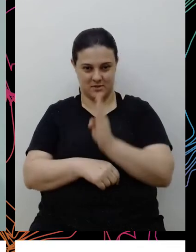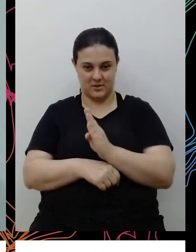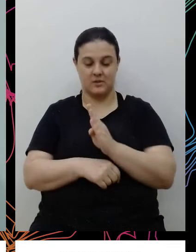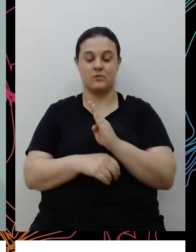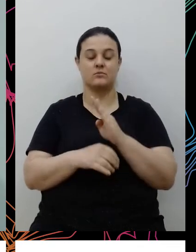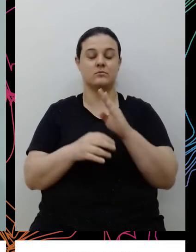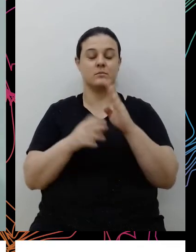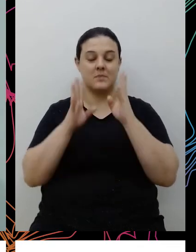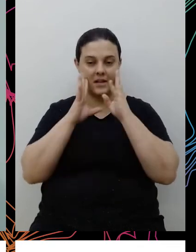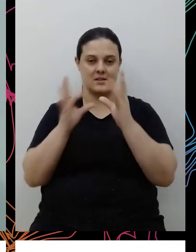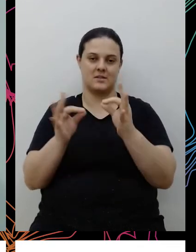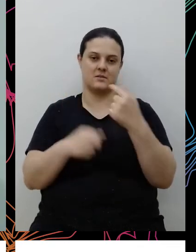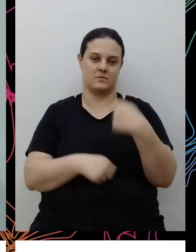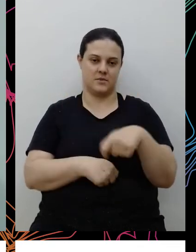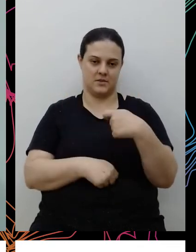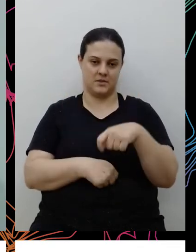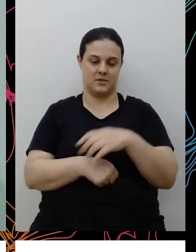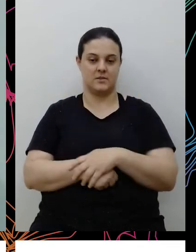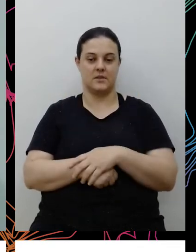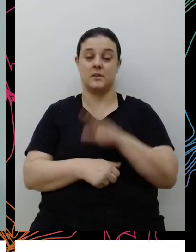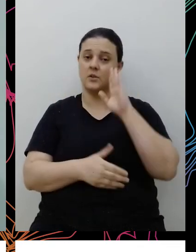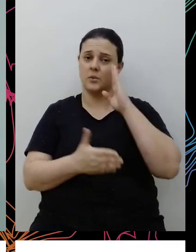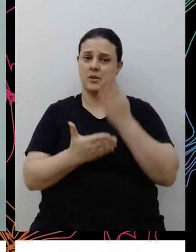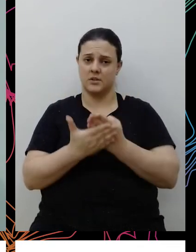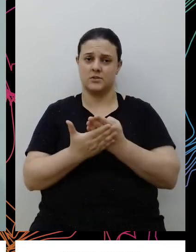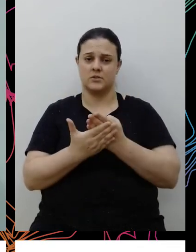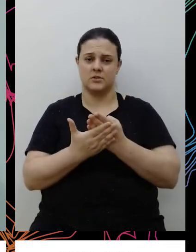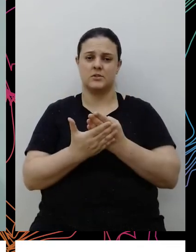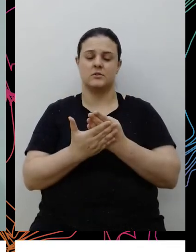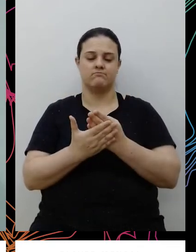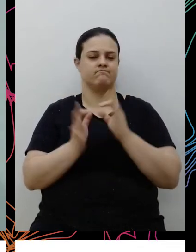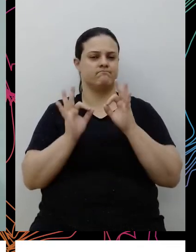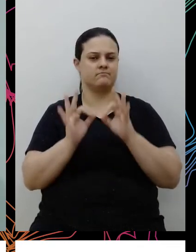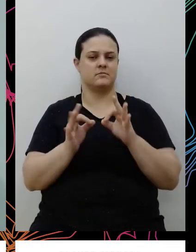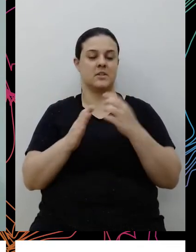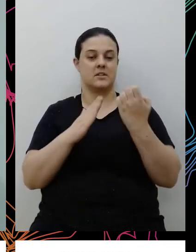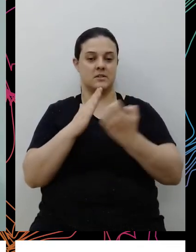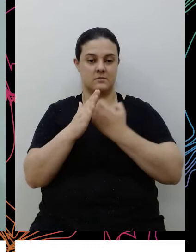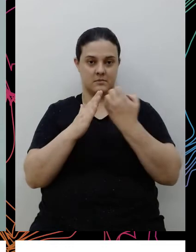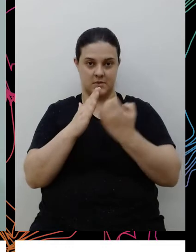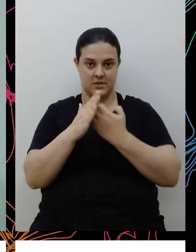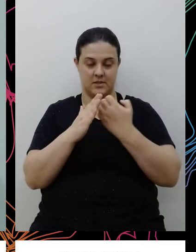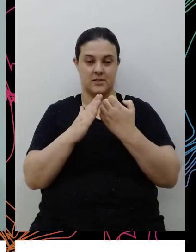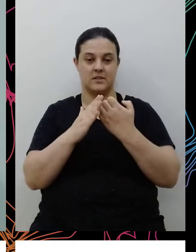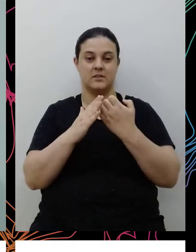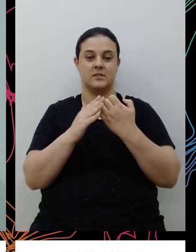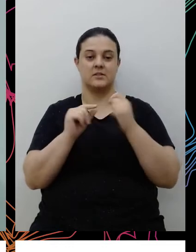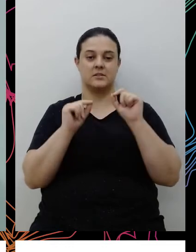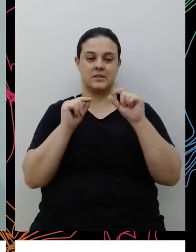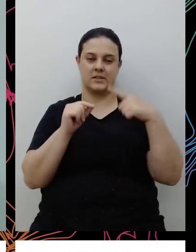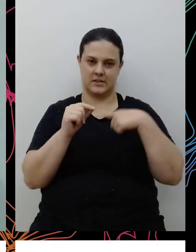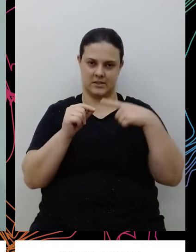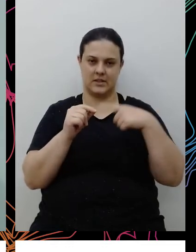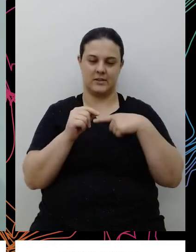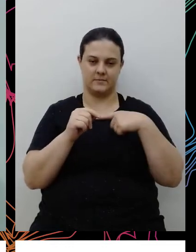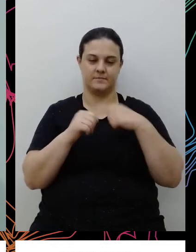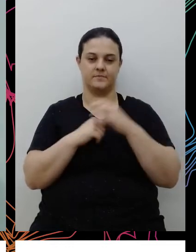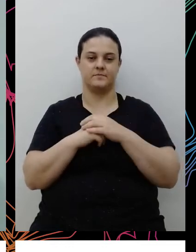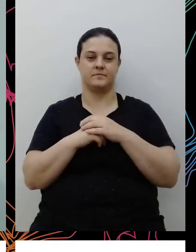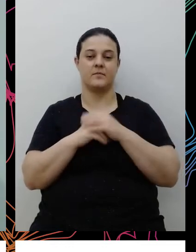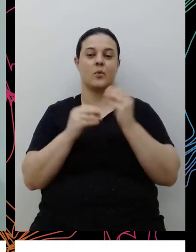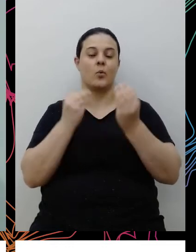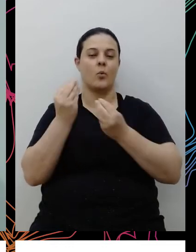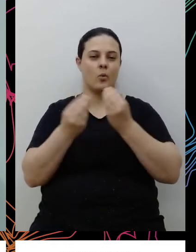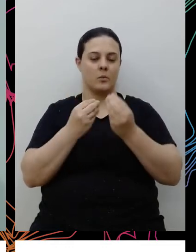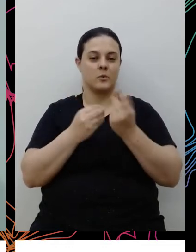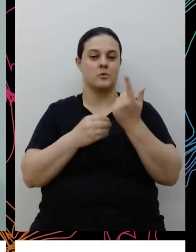e eu acredito bastante que as empresas têm esse fator, né, essa ferramenta